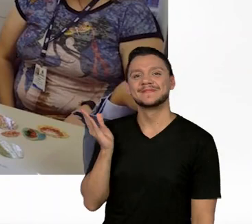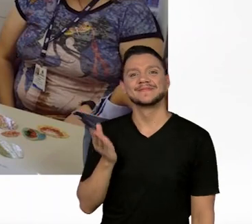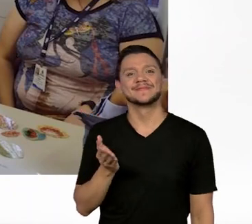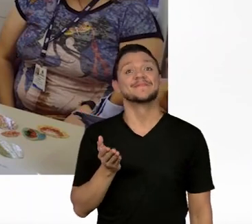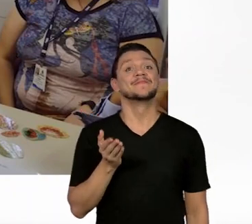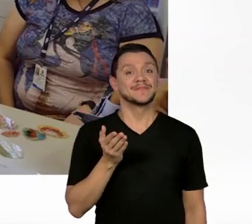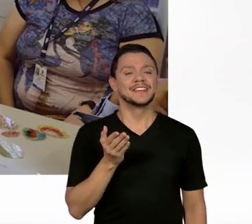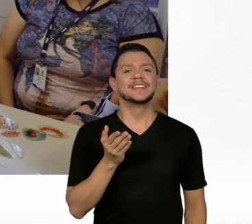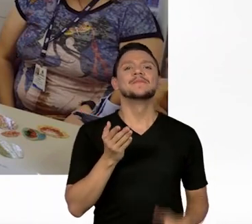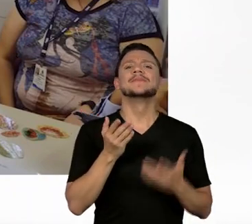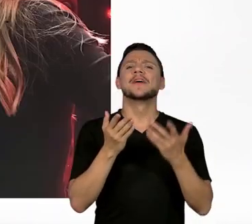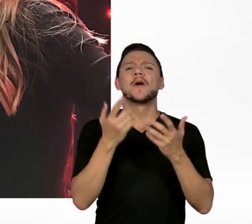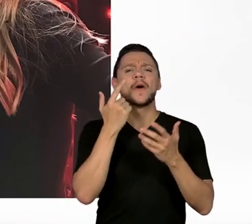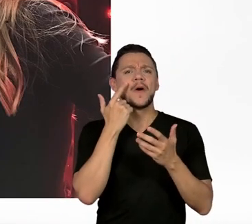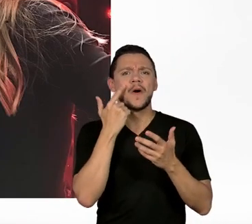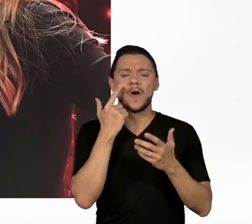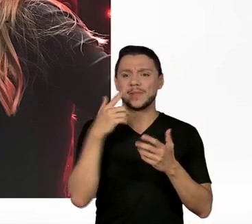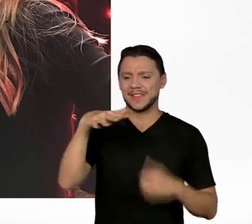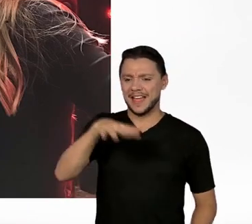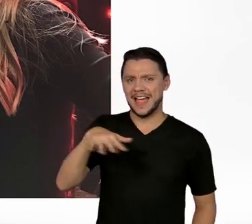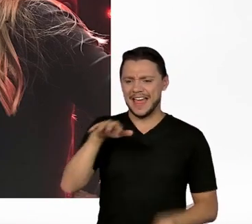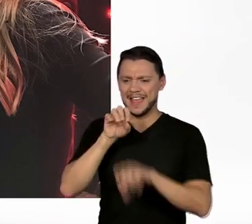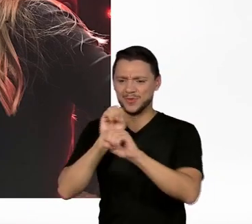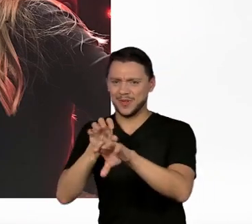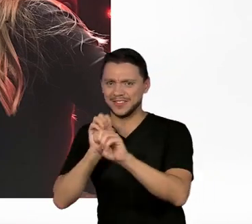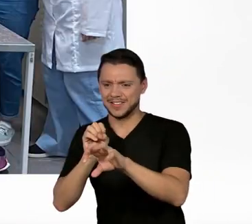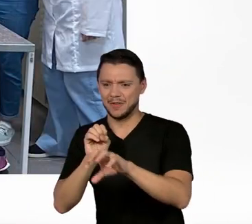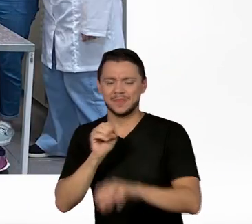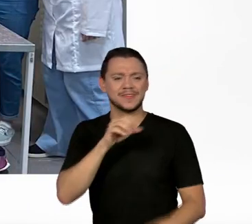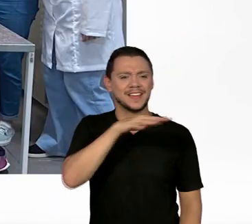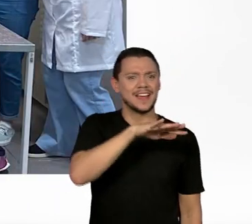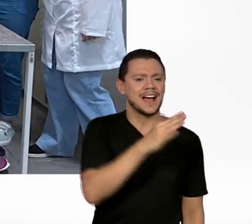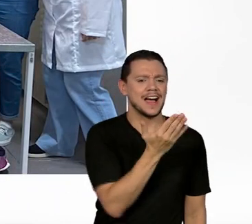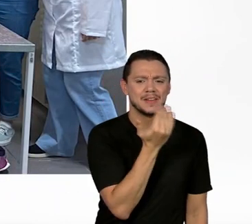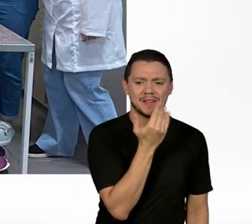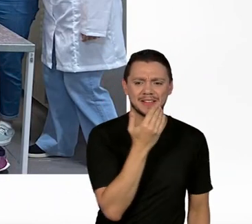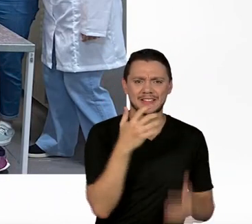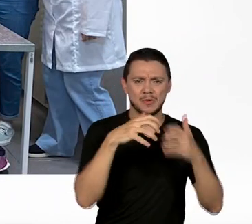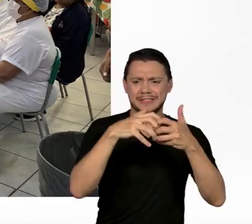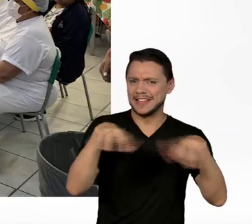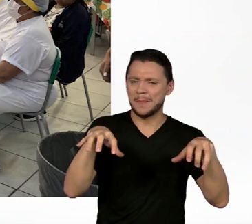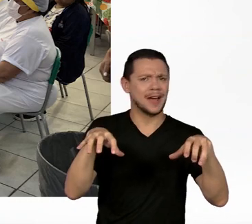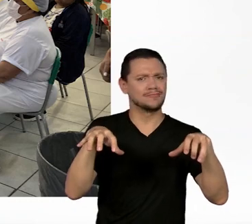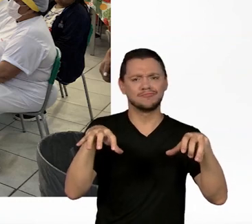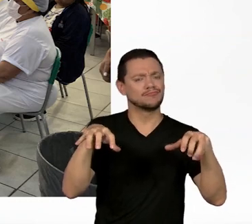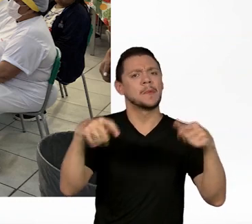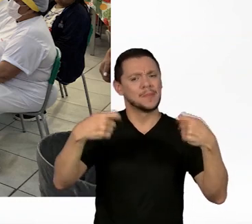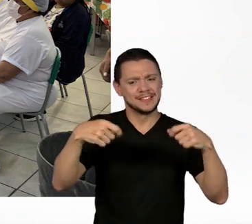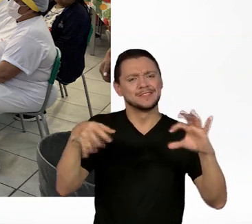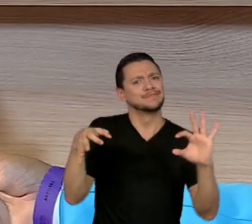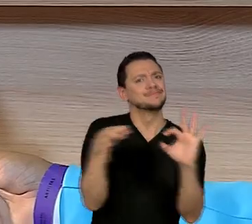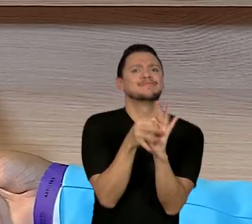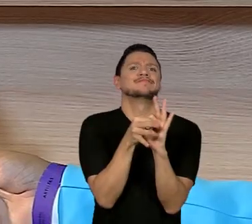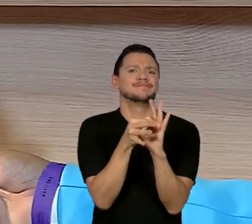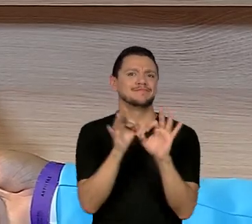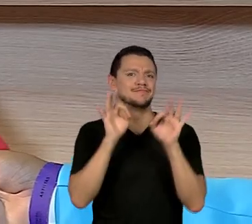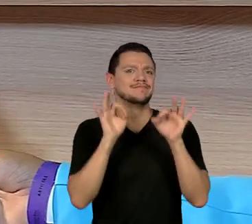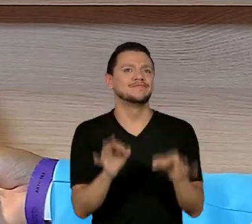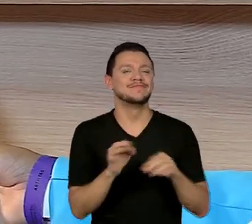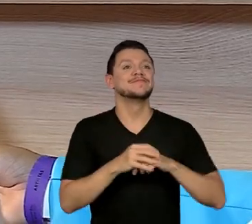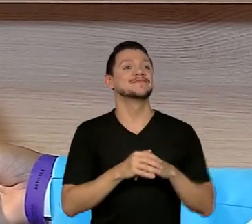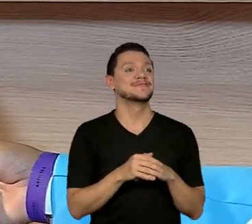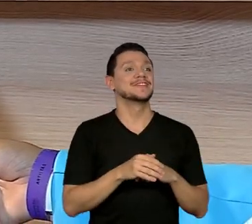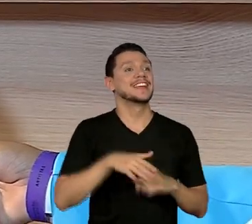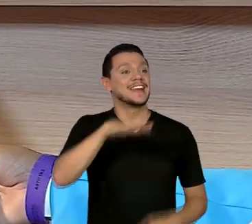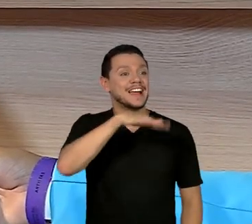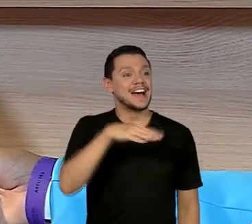Não dá para separar educação de uma alimentação de qualidade. Uma está diretamente ligada à outra. A alimentação,